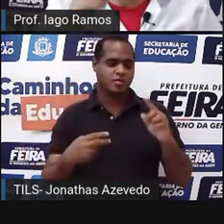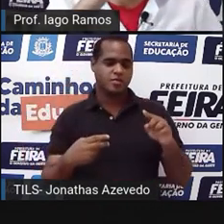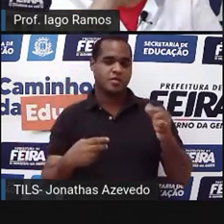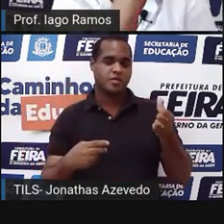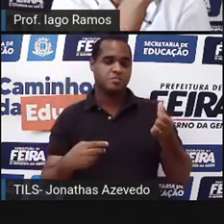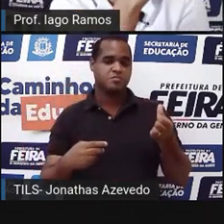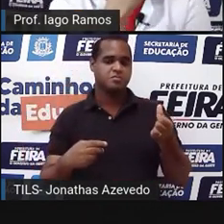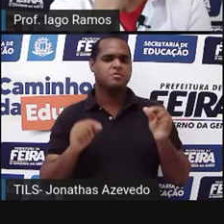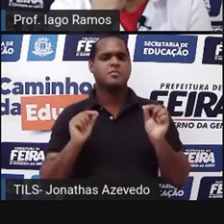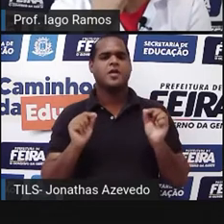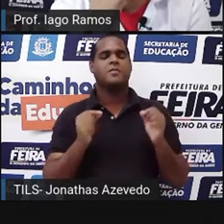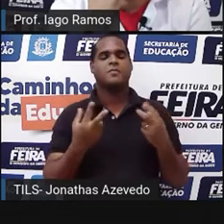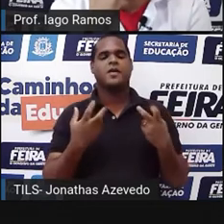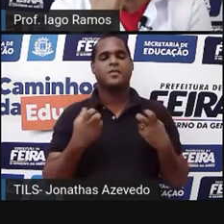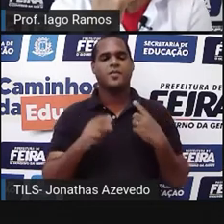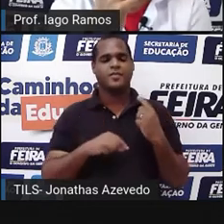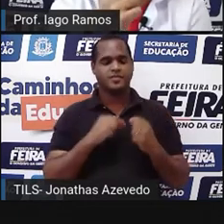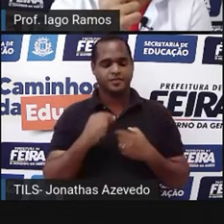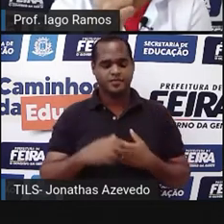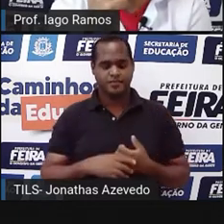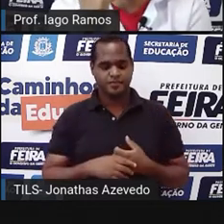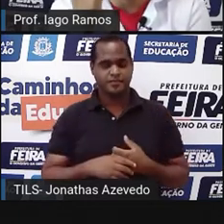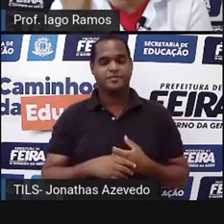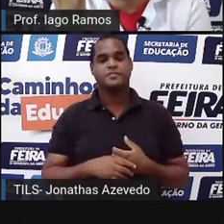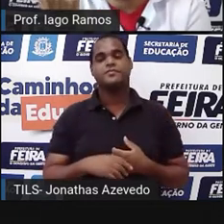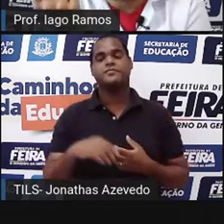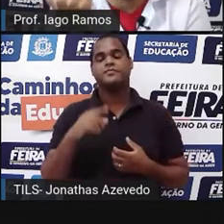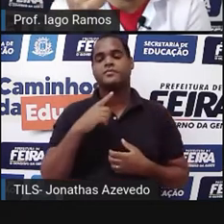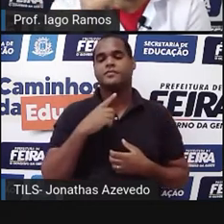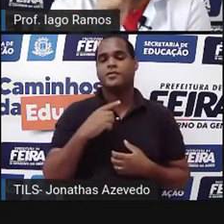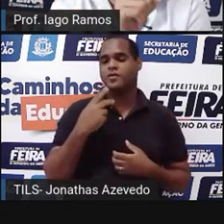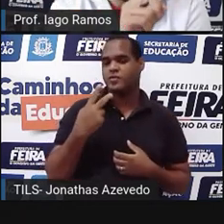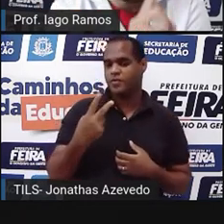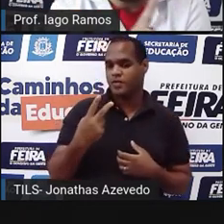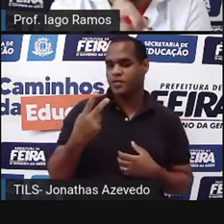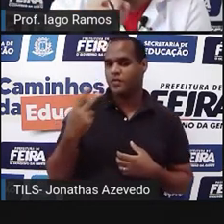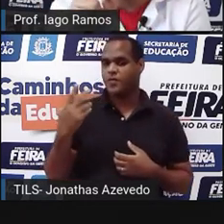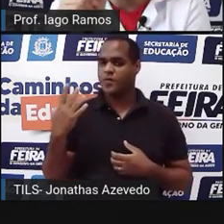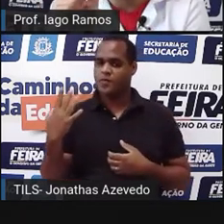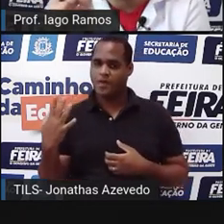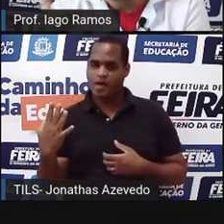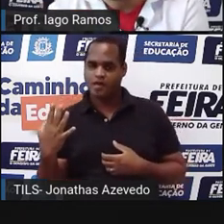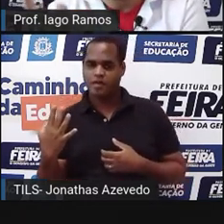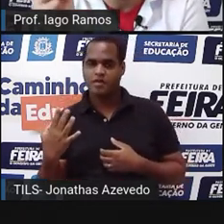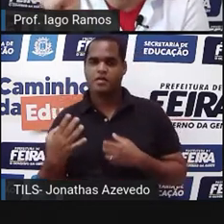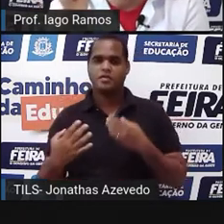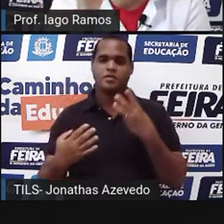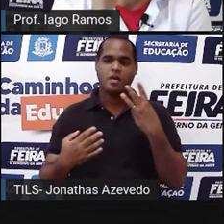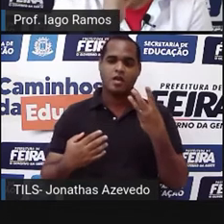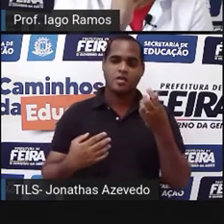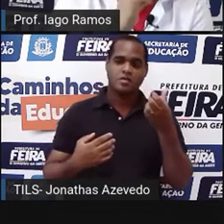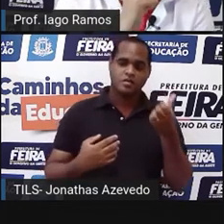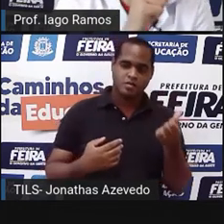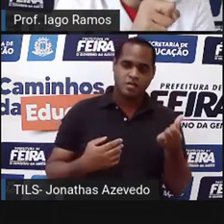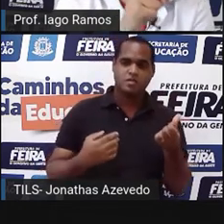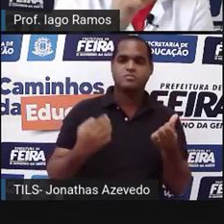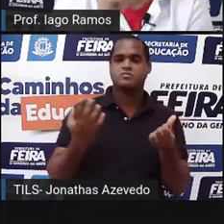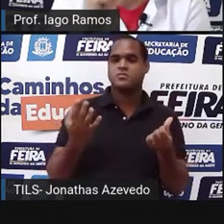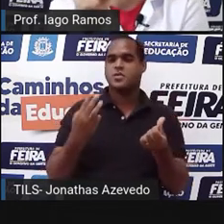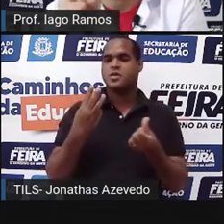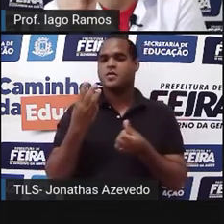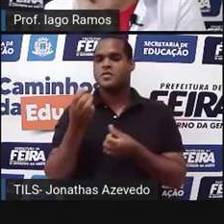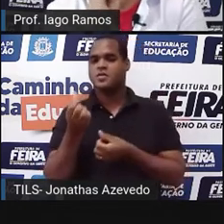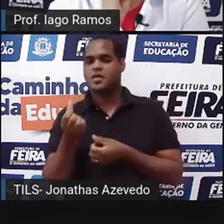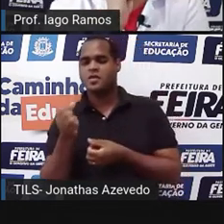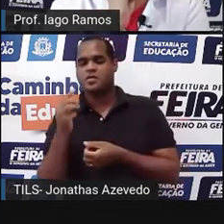O você percebeu? 2, 4, 3, 6, 3, 6,